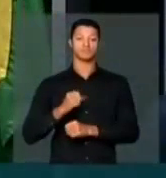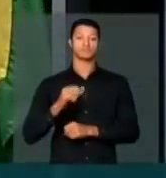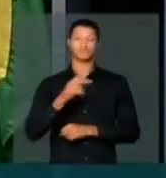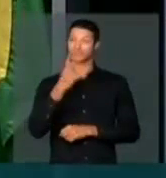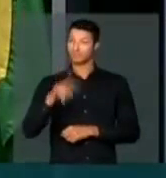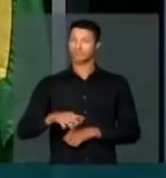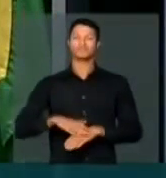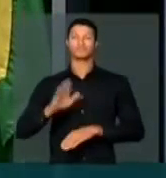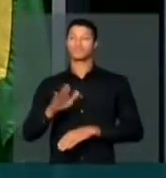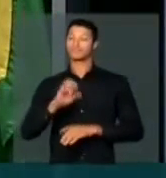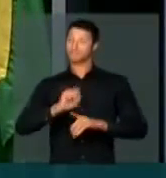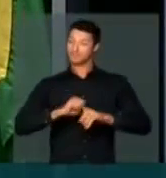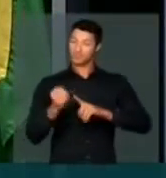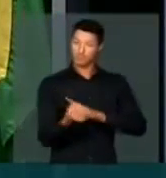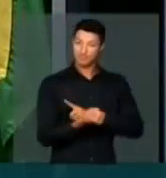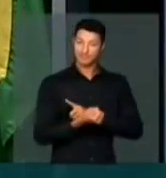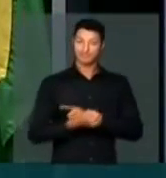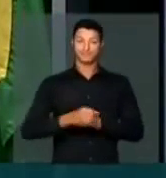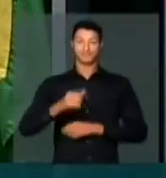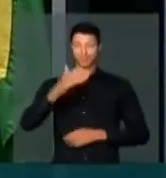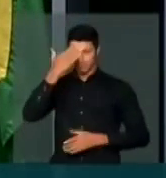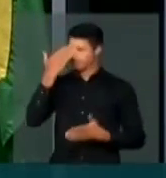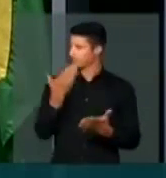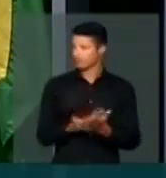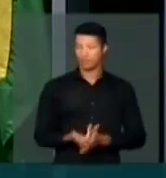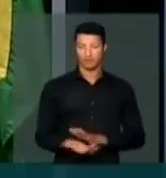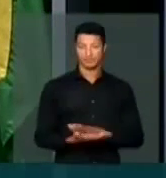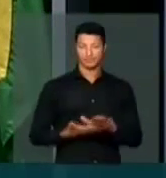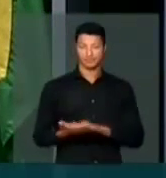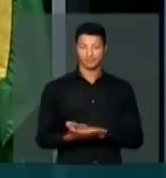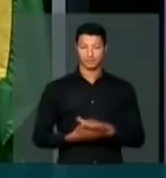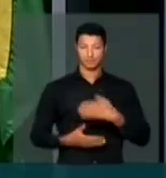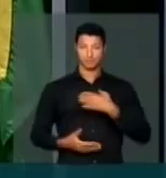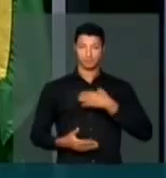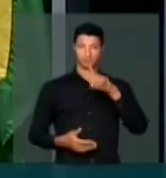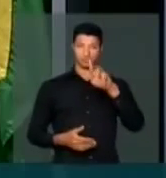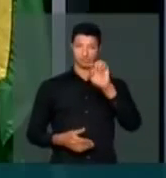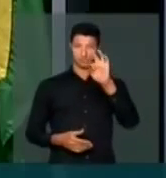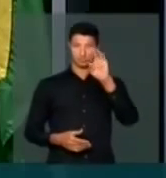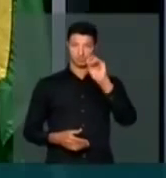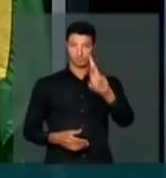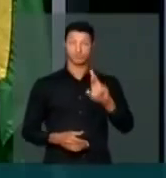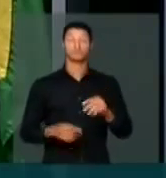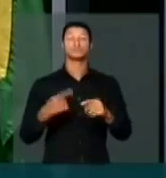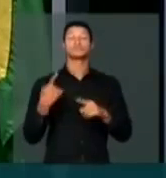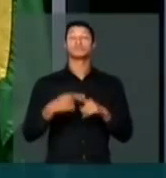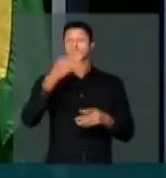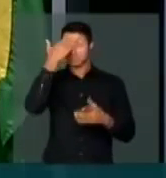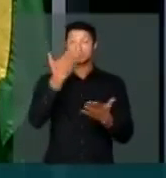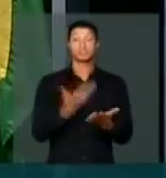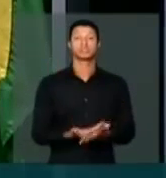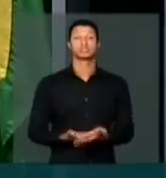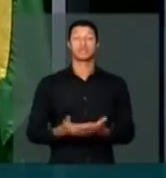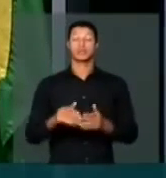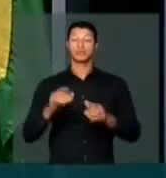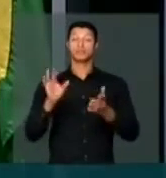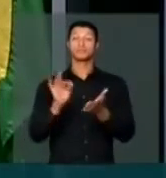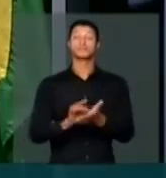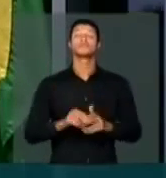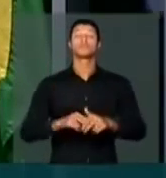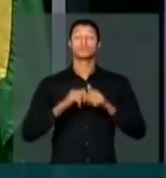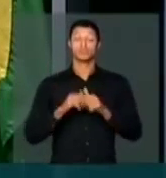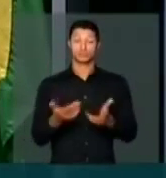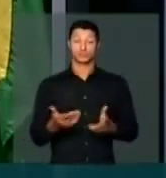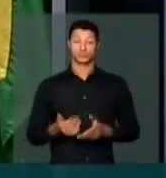cada vez mais a sociedade descreve dos seus gestores. E por que descreve dos seus gestores exatamente por